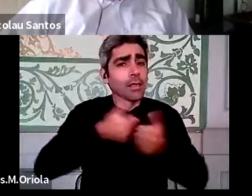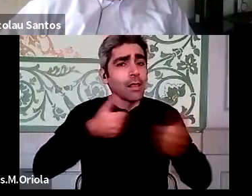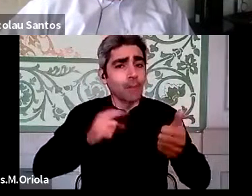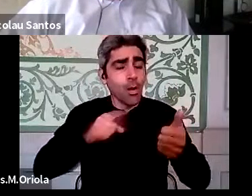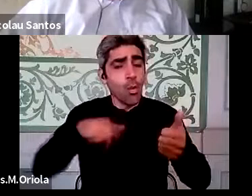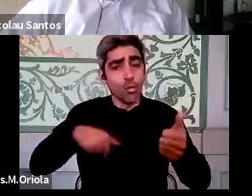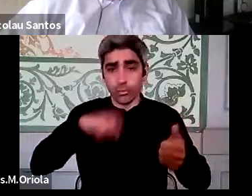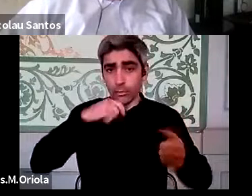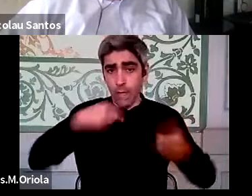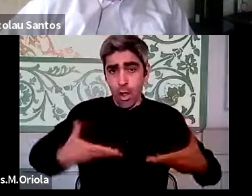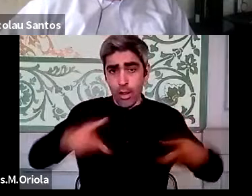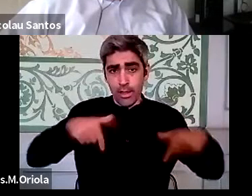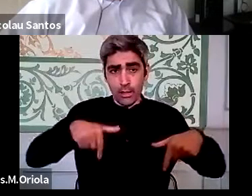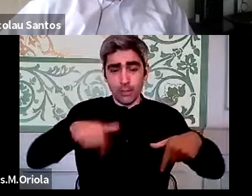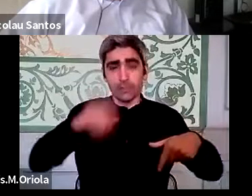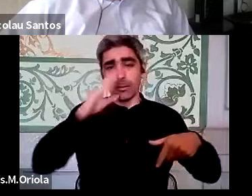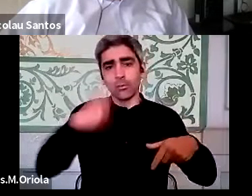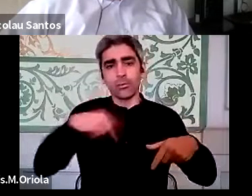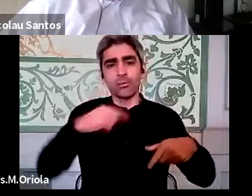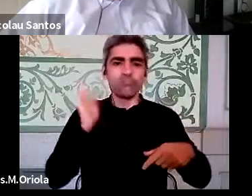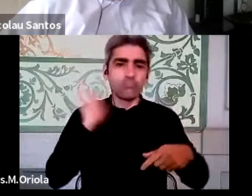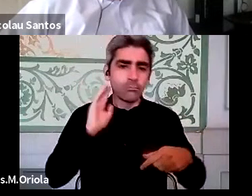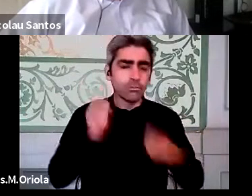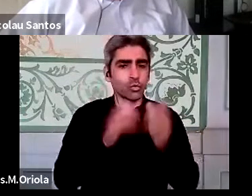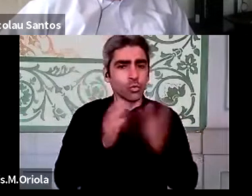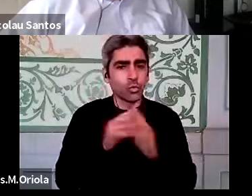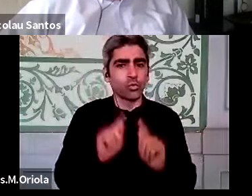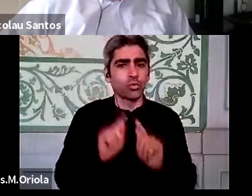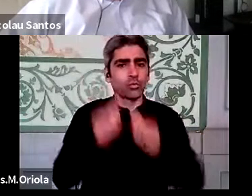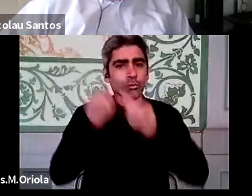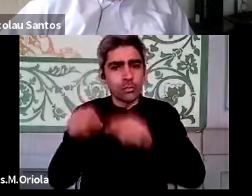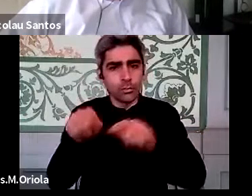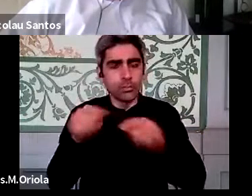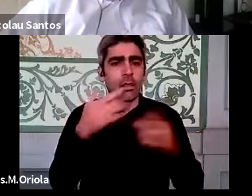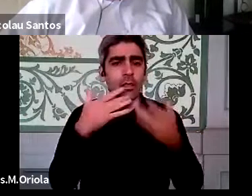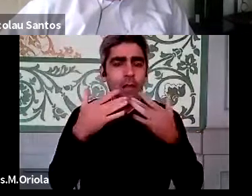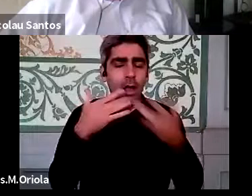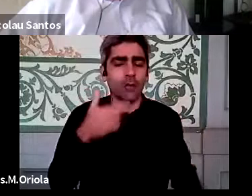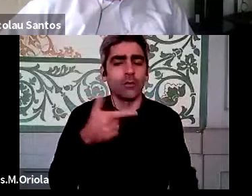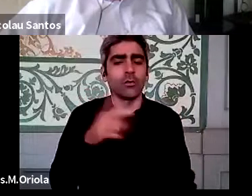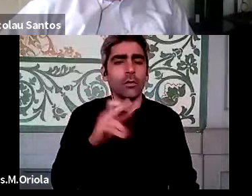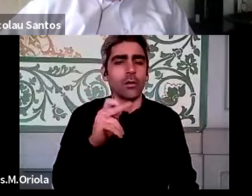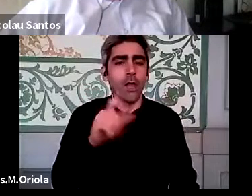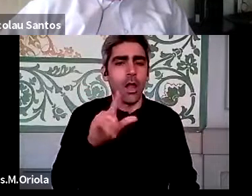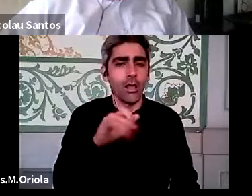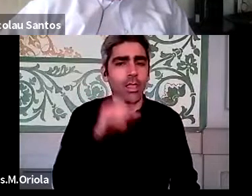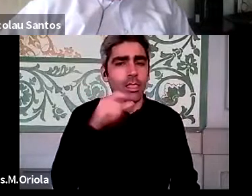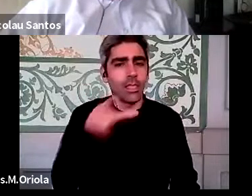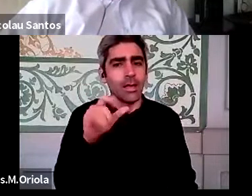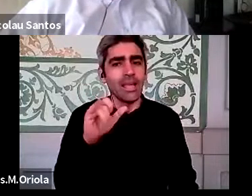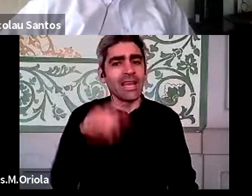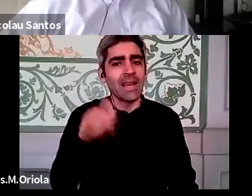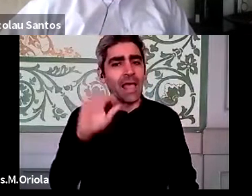aqui, se calhar se nós estivéssemos todos que tínhamos deslocado ao Teatro Tália, o sítio onde o INE normalmente organiza estas coisas,